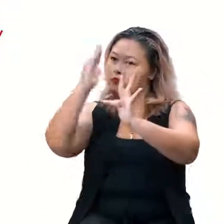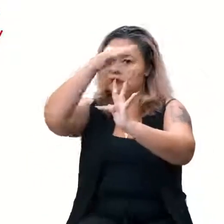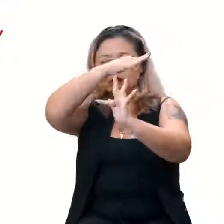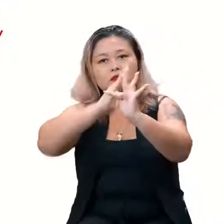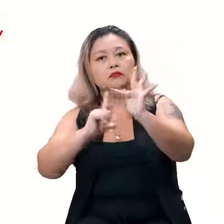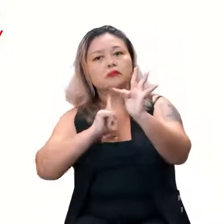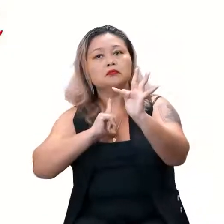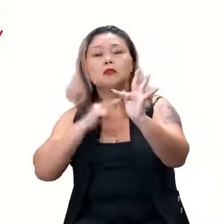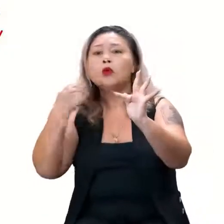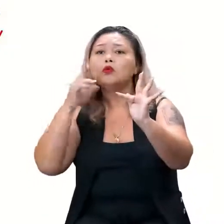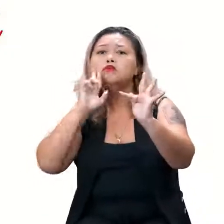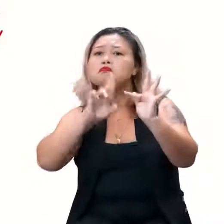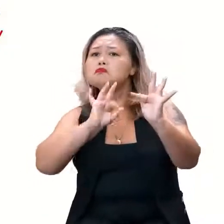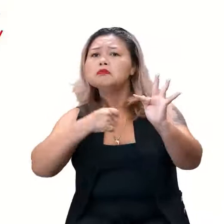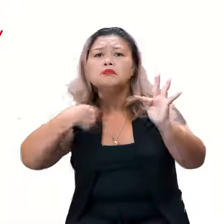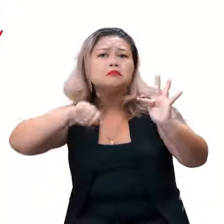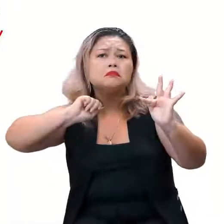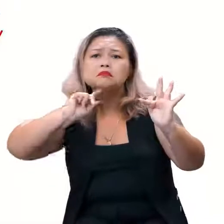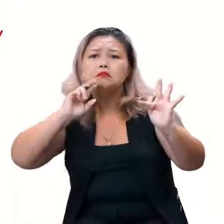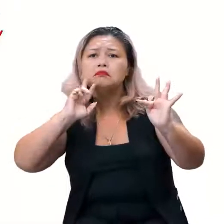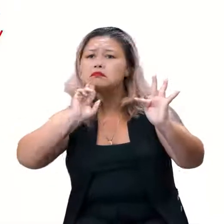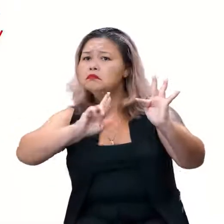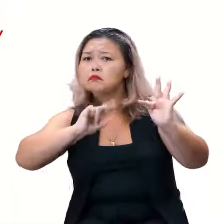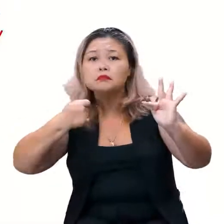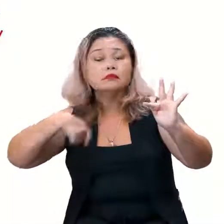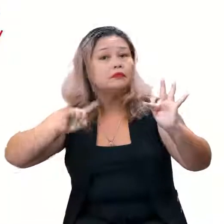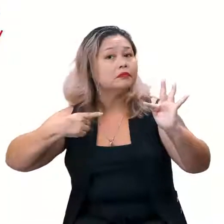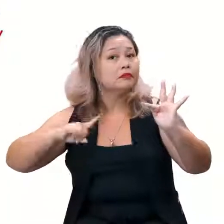sem nem resolver ela, né? A gente não resolveu.